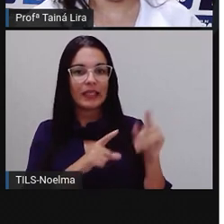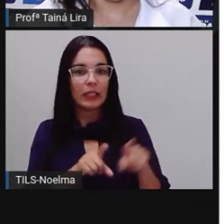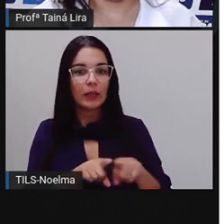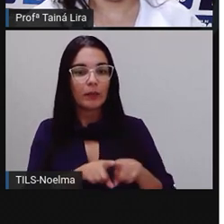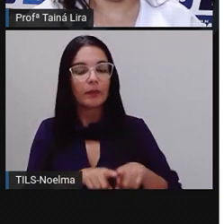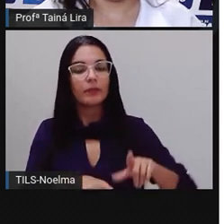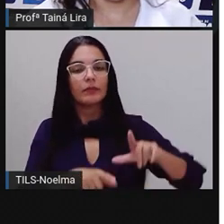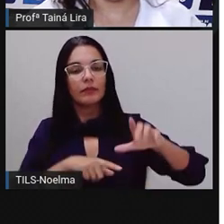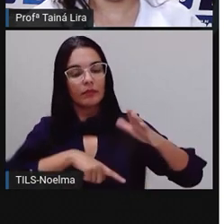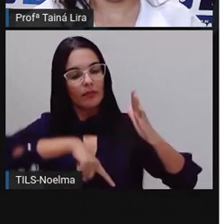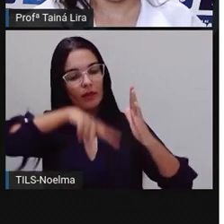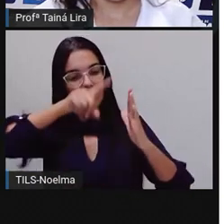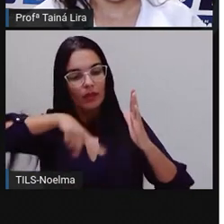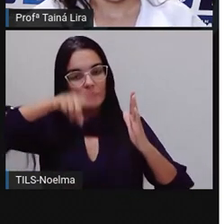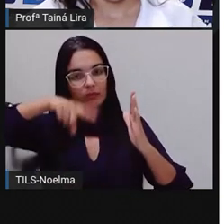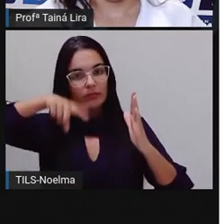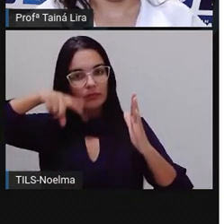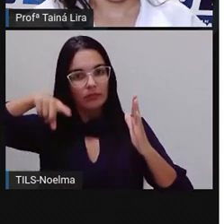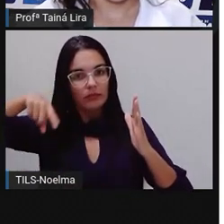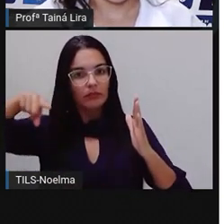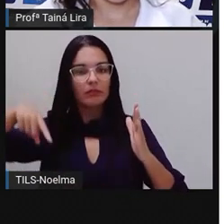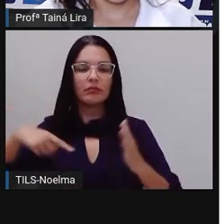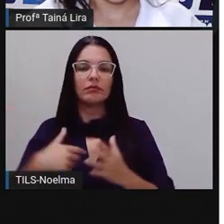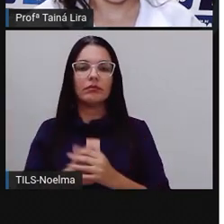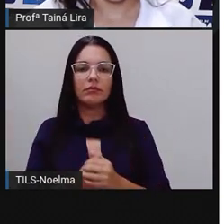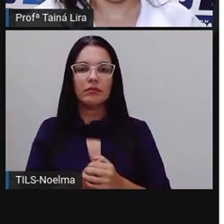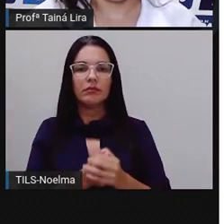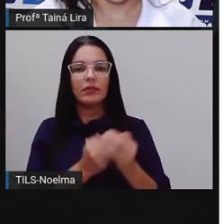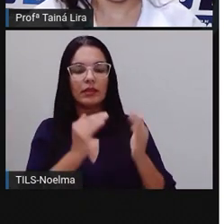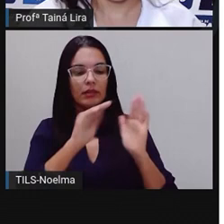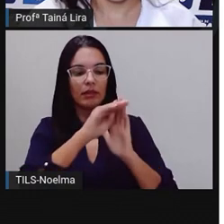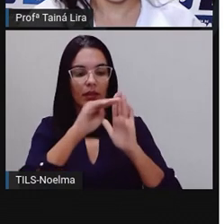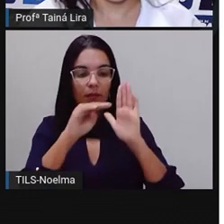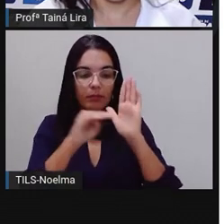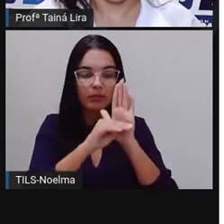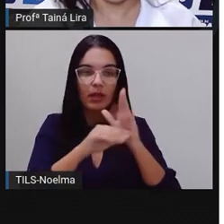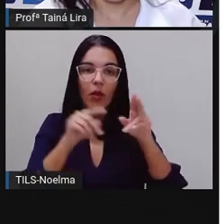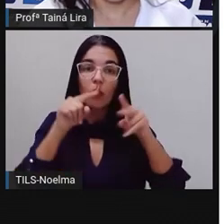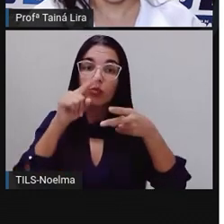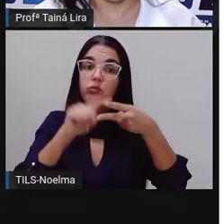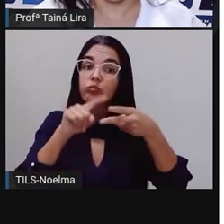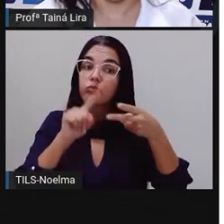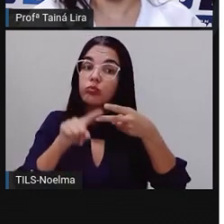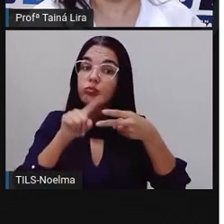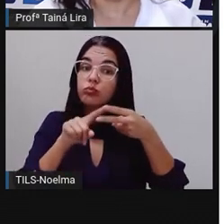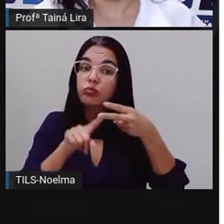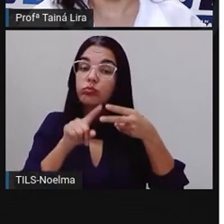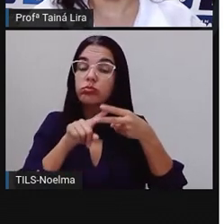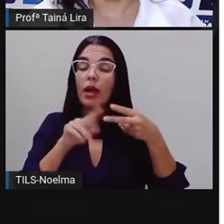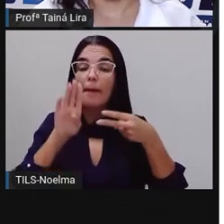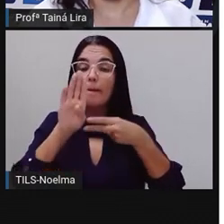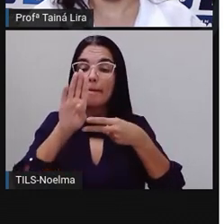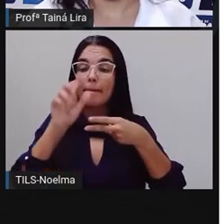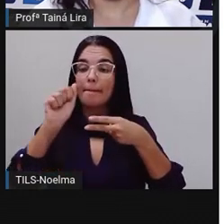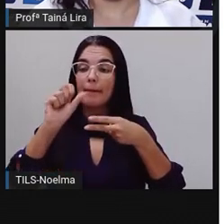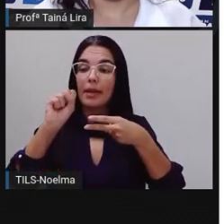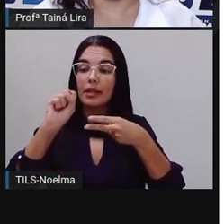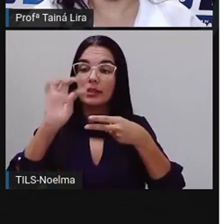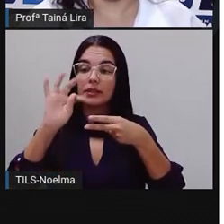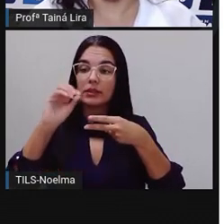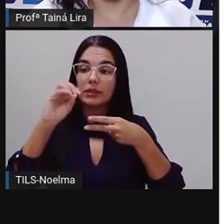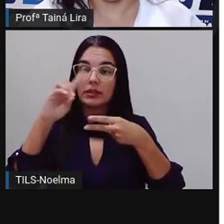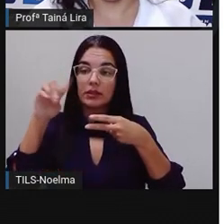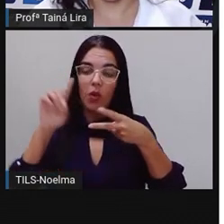aceitou prontamente. Ela estava aqui, ó, de bastão, tá bom? E agora, olha lá a de